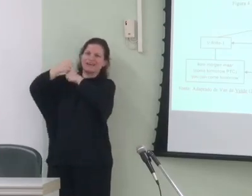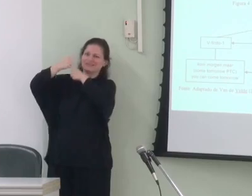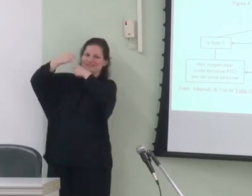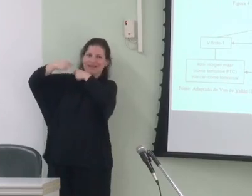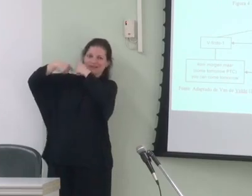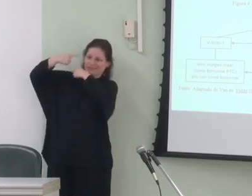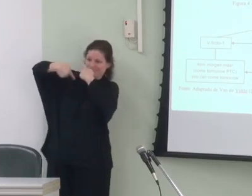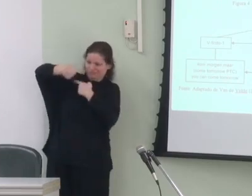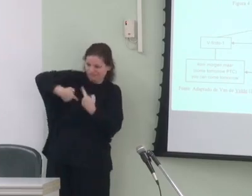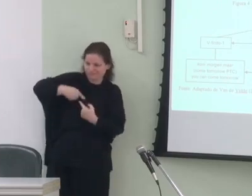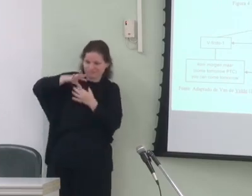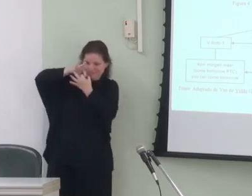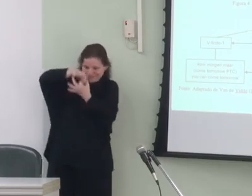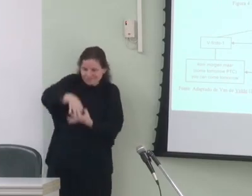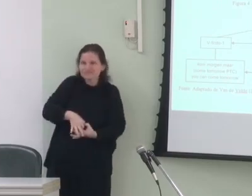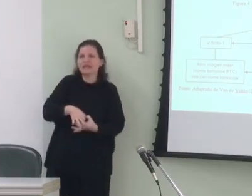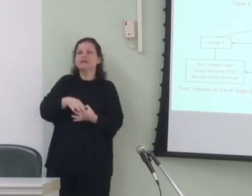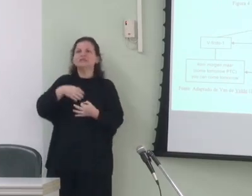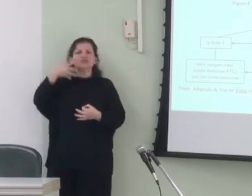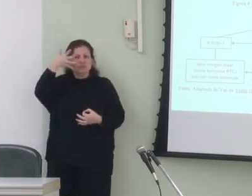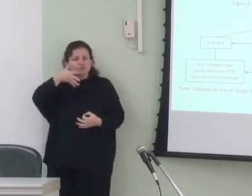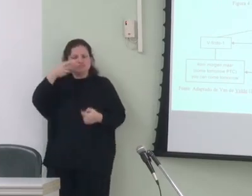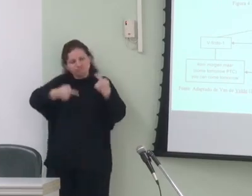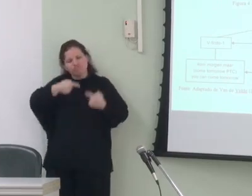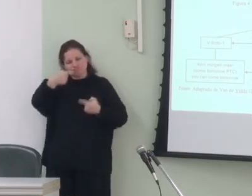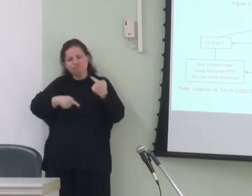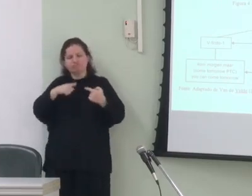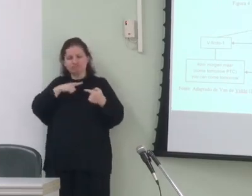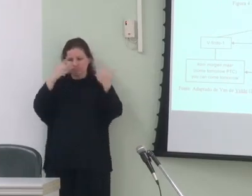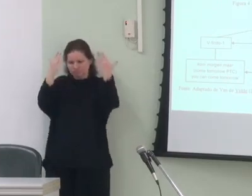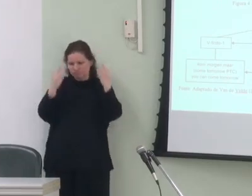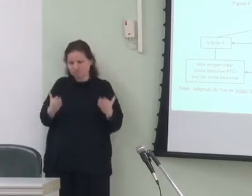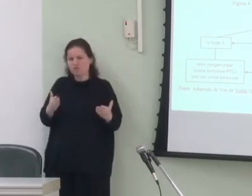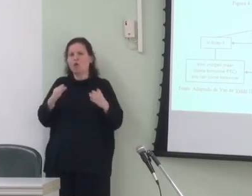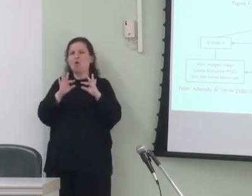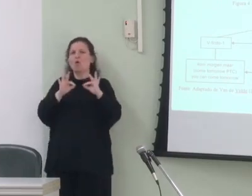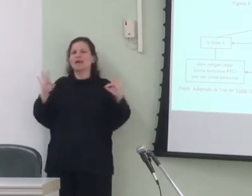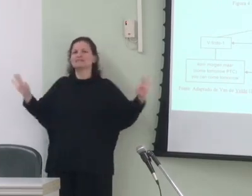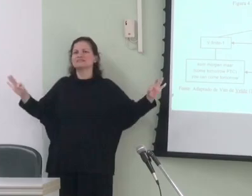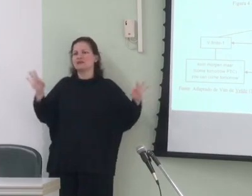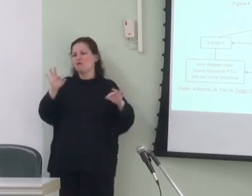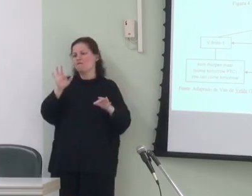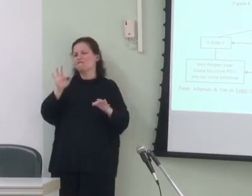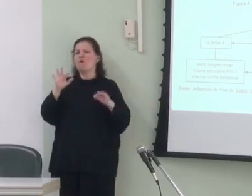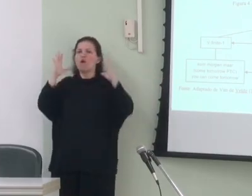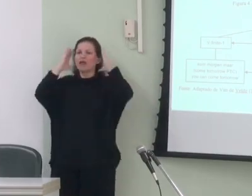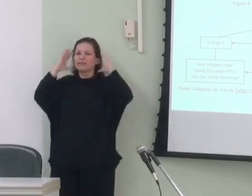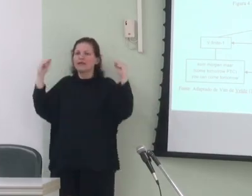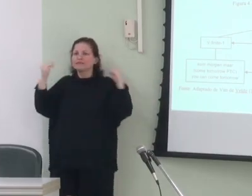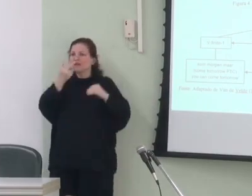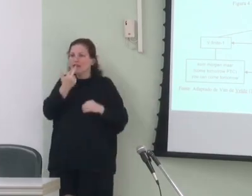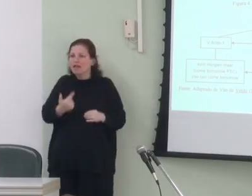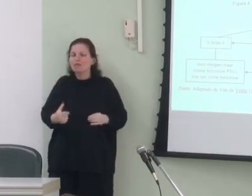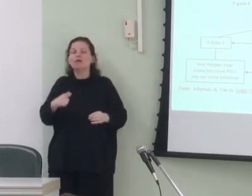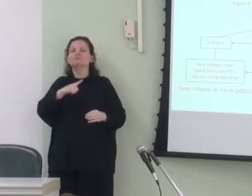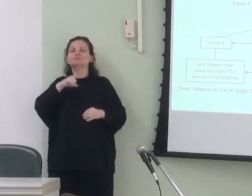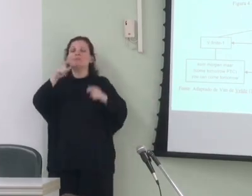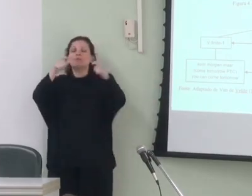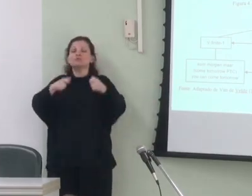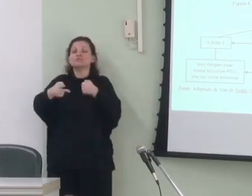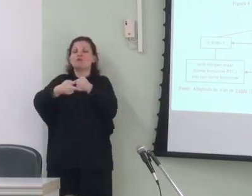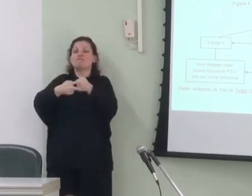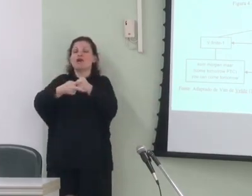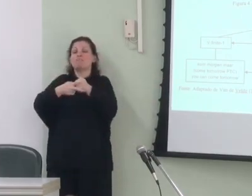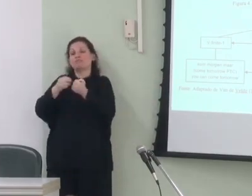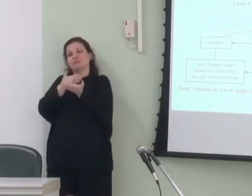para analisar sua discussão o autor examina a rede construcional de orações finitas em holandês considerando a posição do verbo que pode